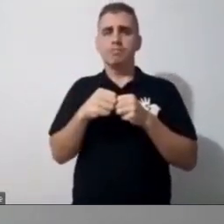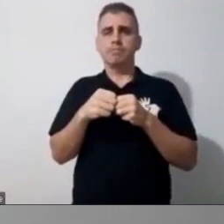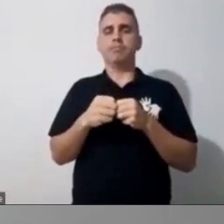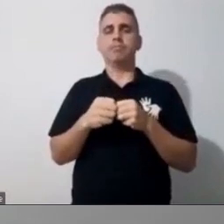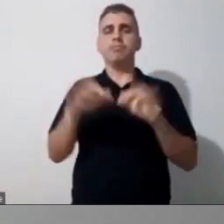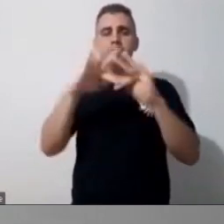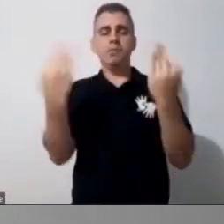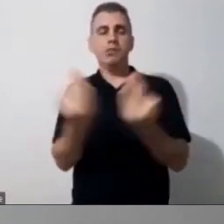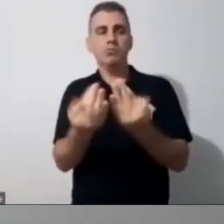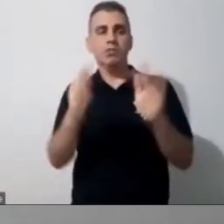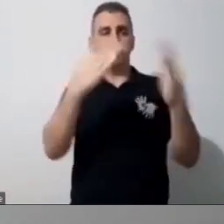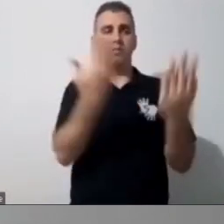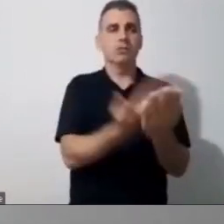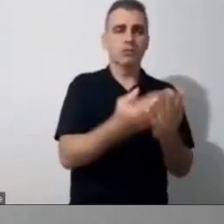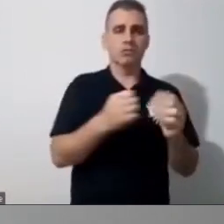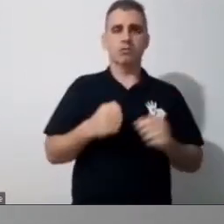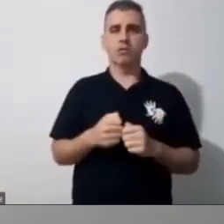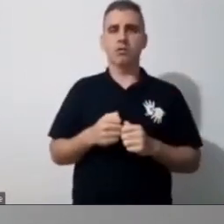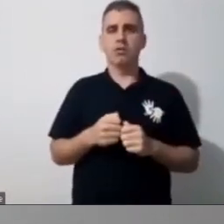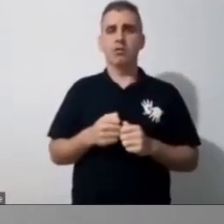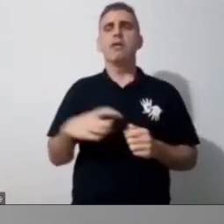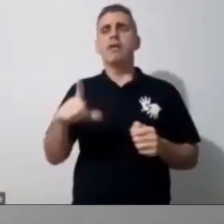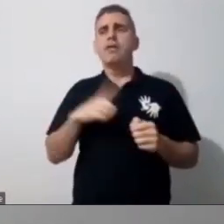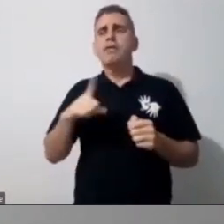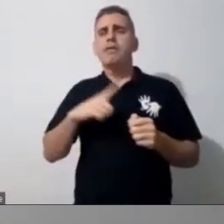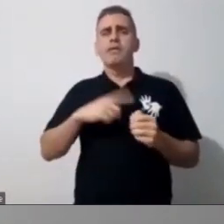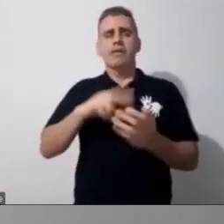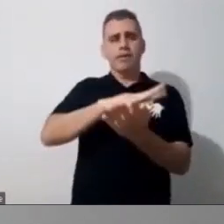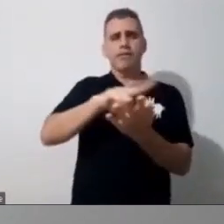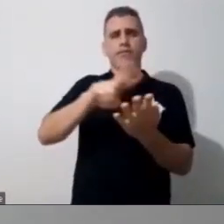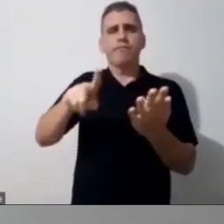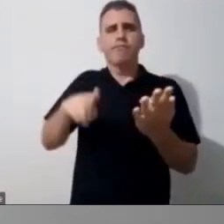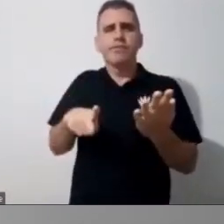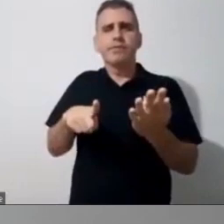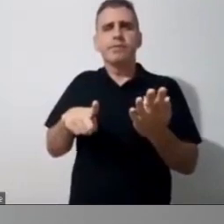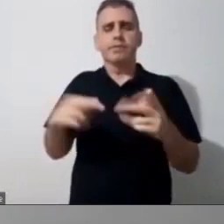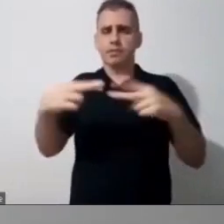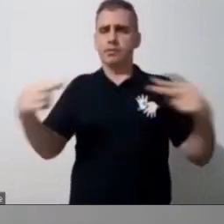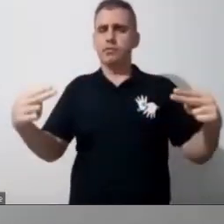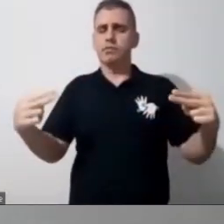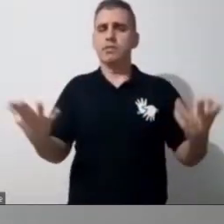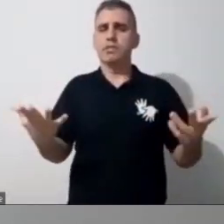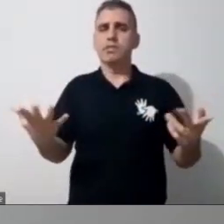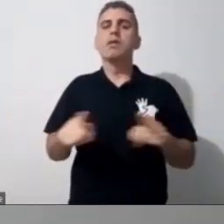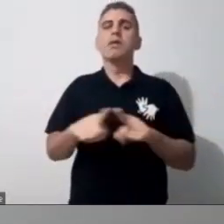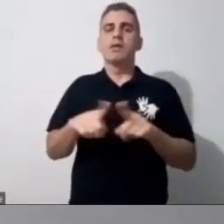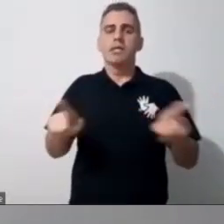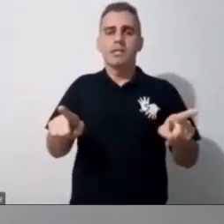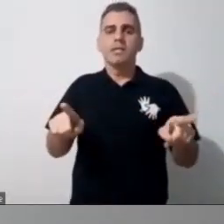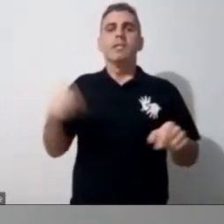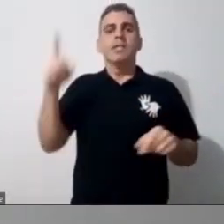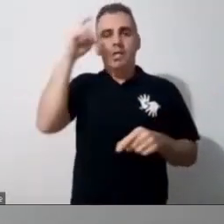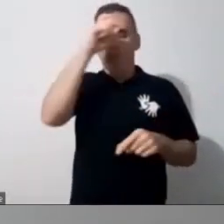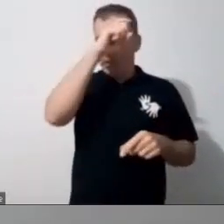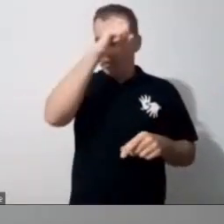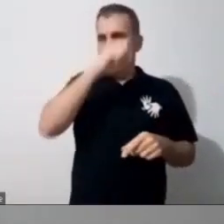professor, né, existem várias formas, né, eu vejo, é uma dificuldade, é, mas enquanto a